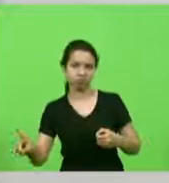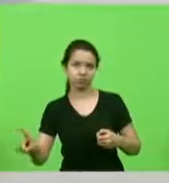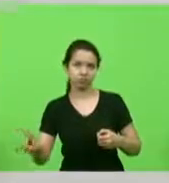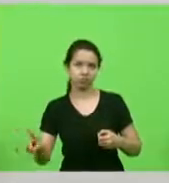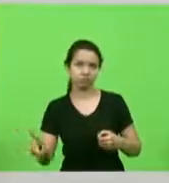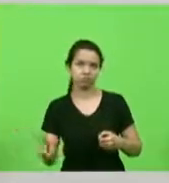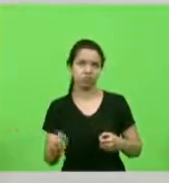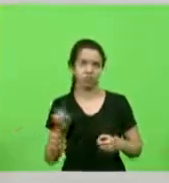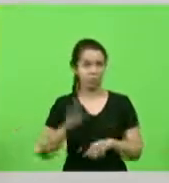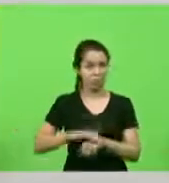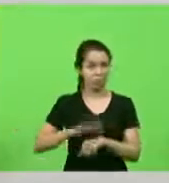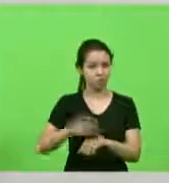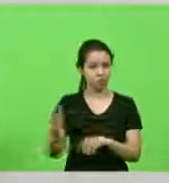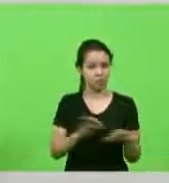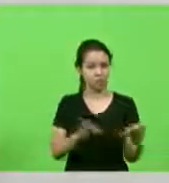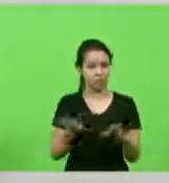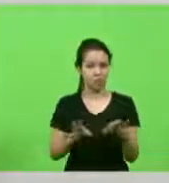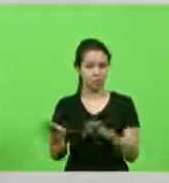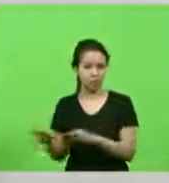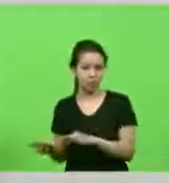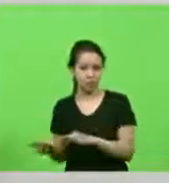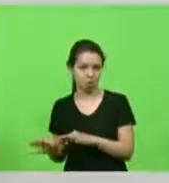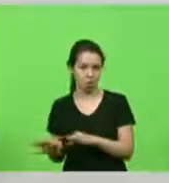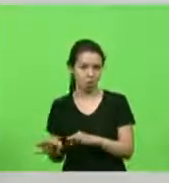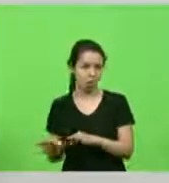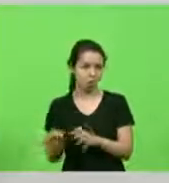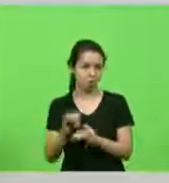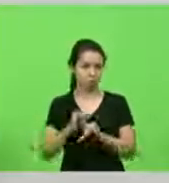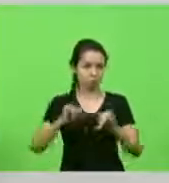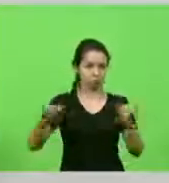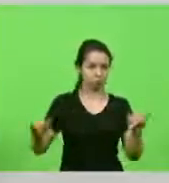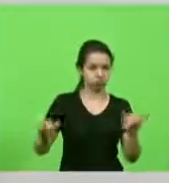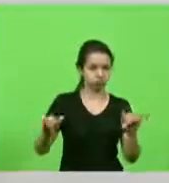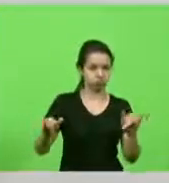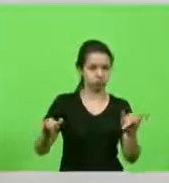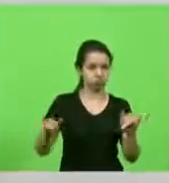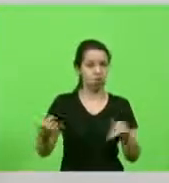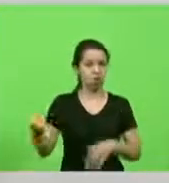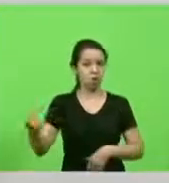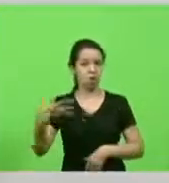duas páginas do diário de novos comissionados